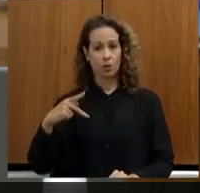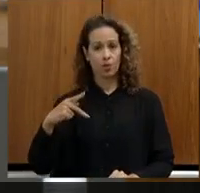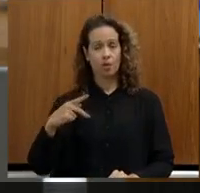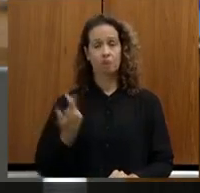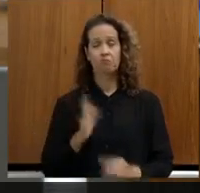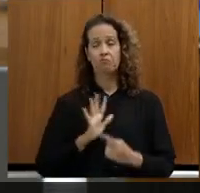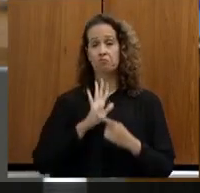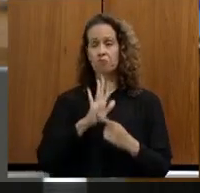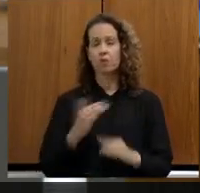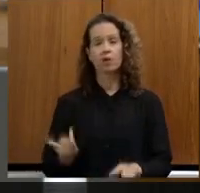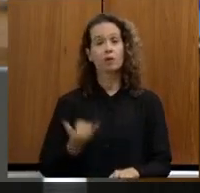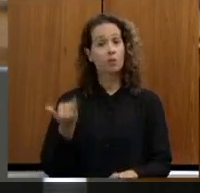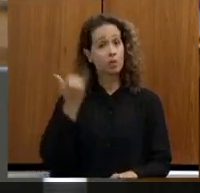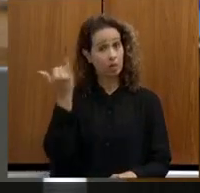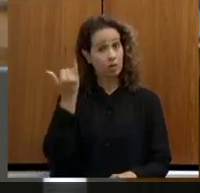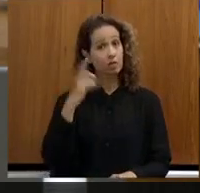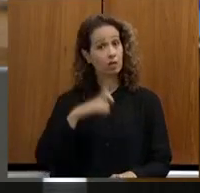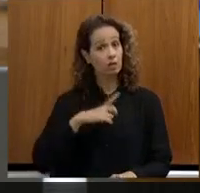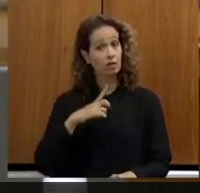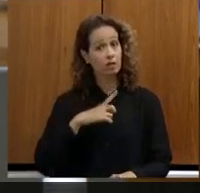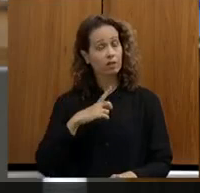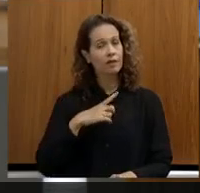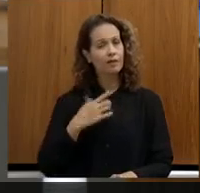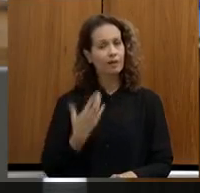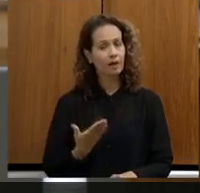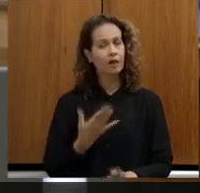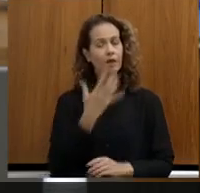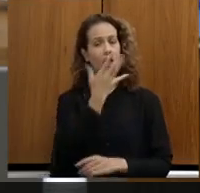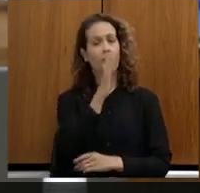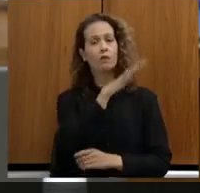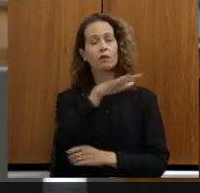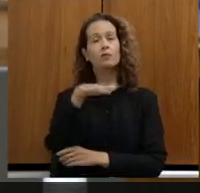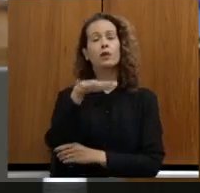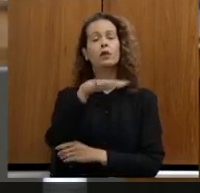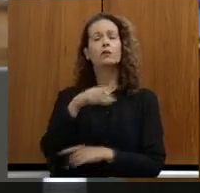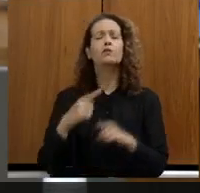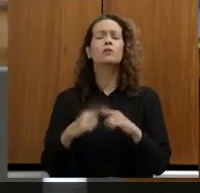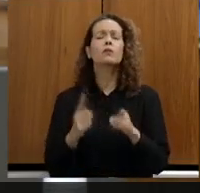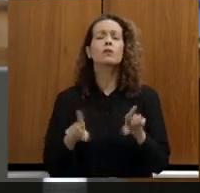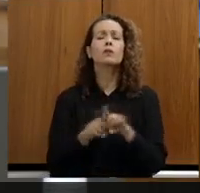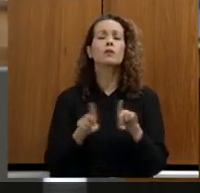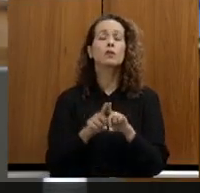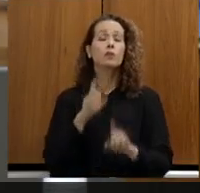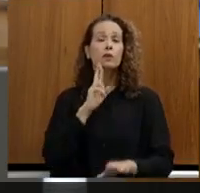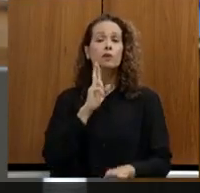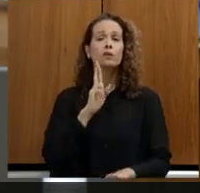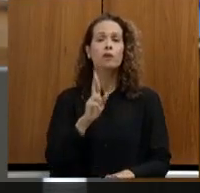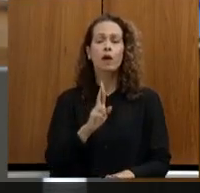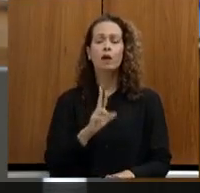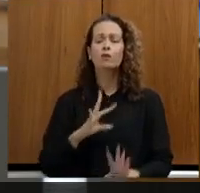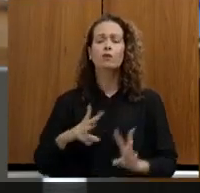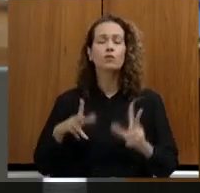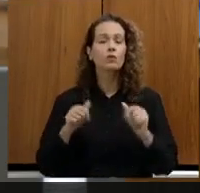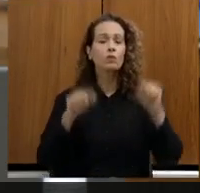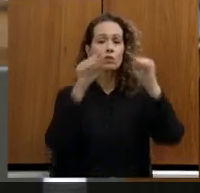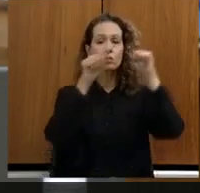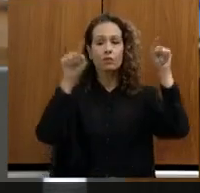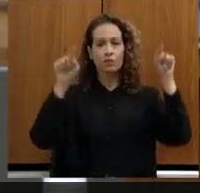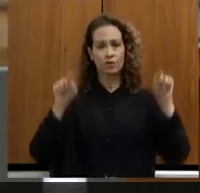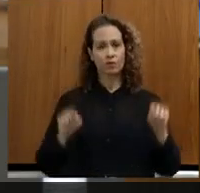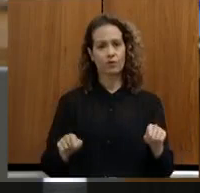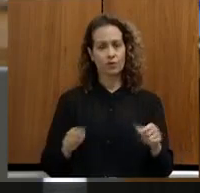importância que ele dá à agenda ambiental mas sobretudo pelo resultado de todos os servidores do SISEMA